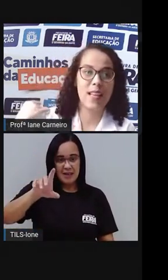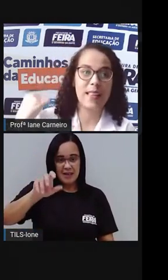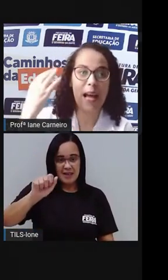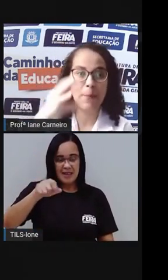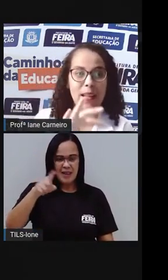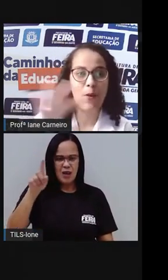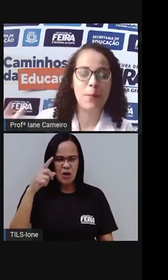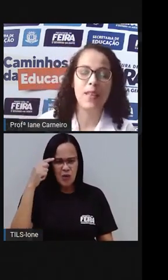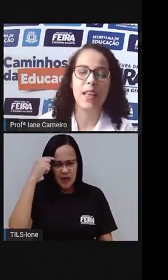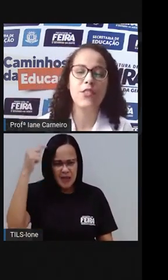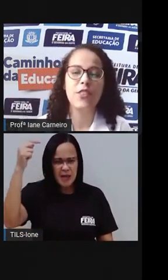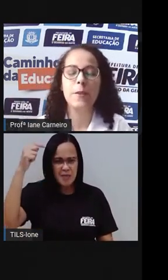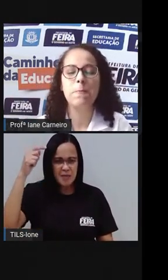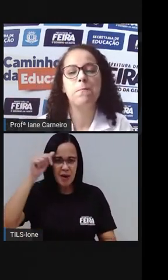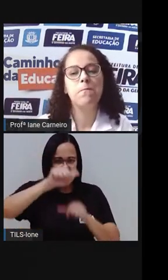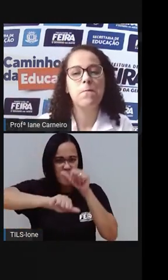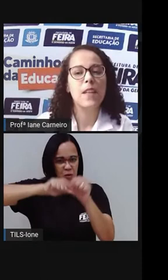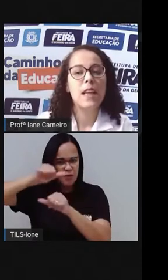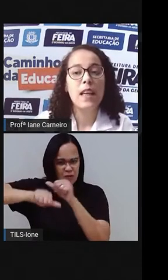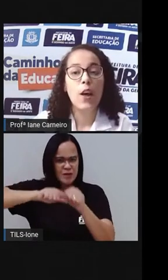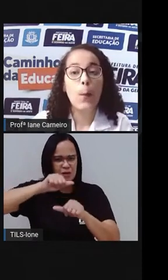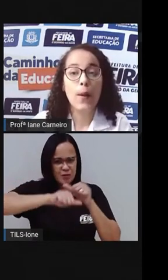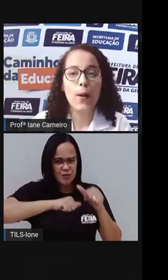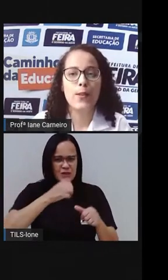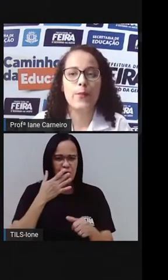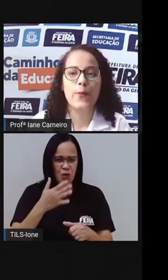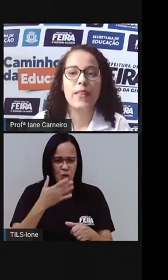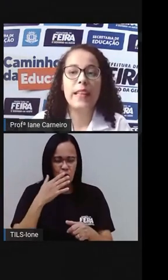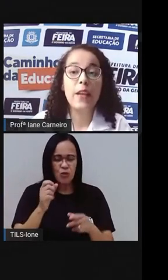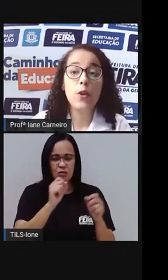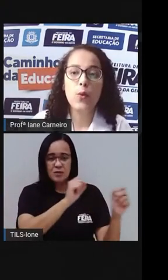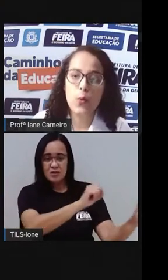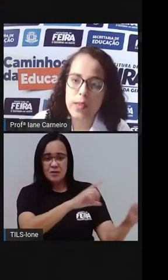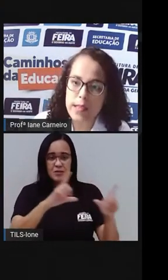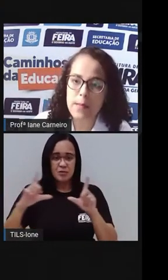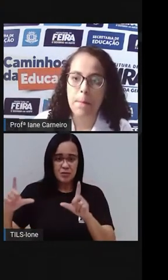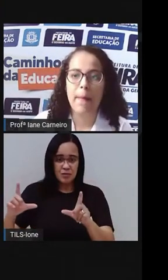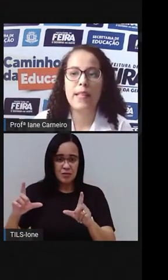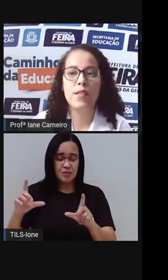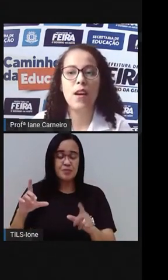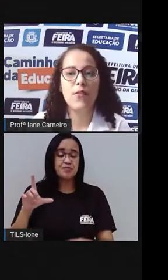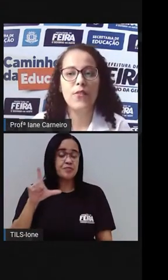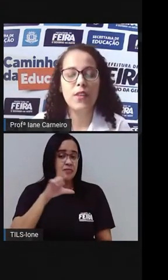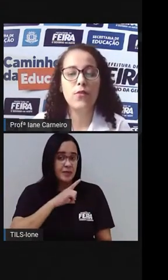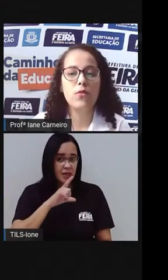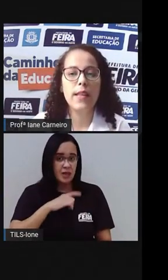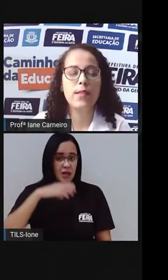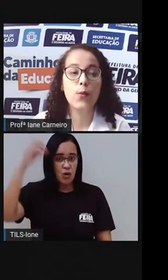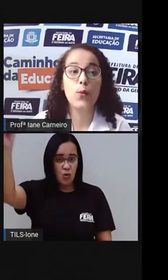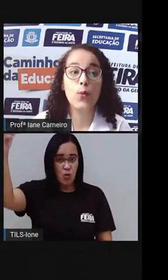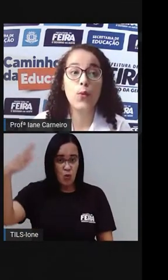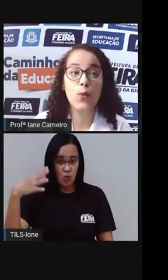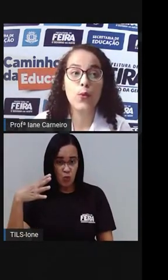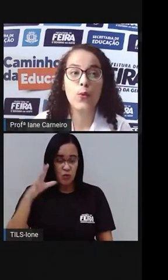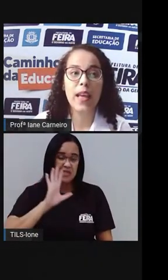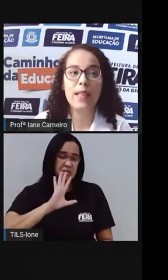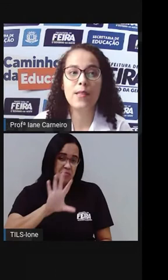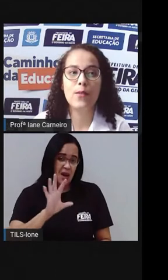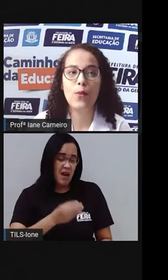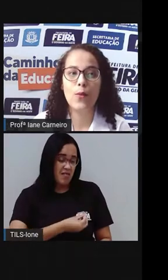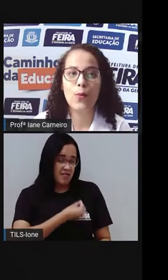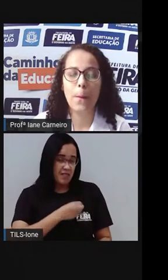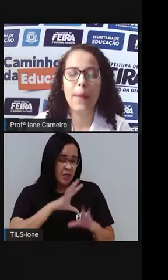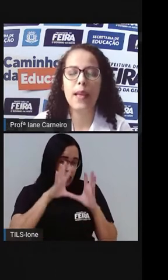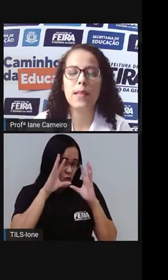se adapta ao ambiente, né? Próximo. Próximo. Tenho luz, mas só vivo no escuro. Quem